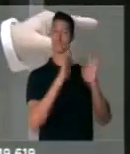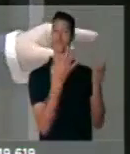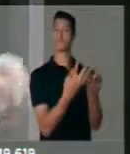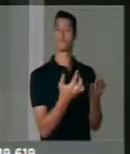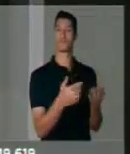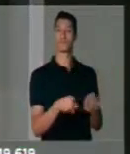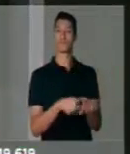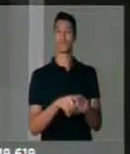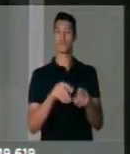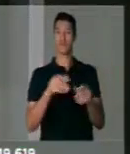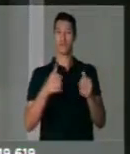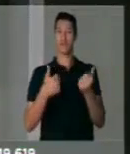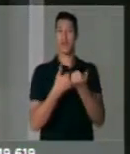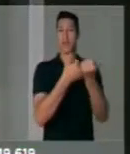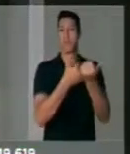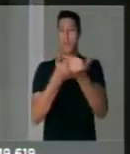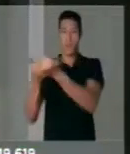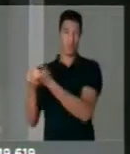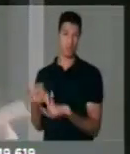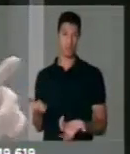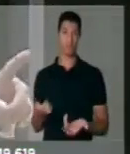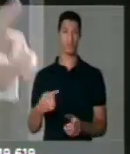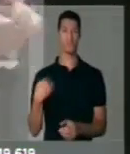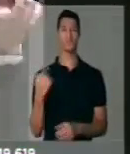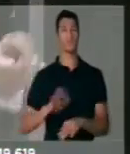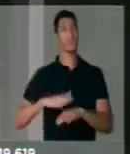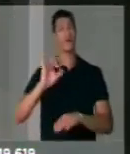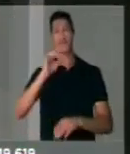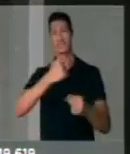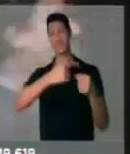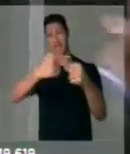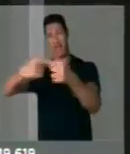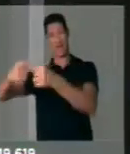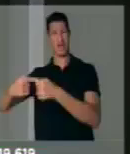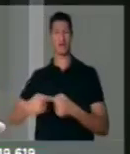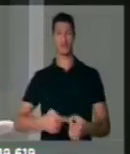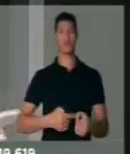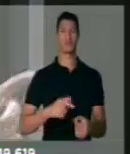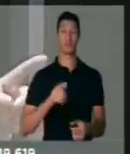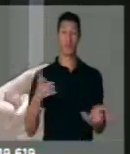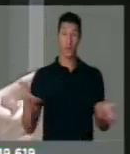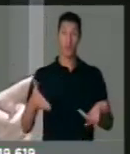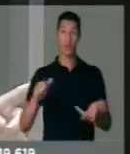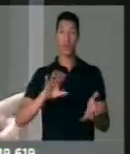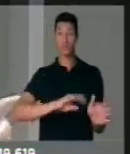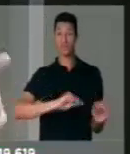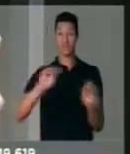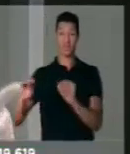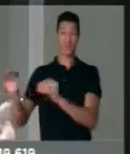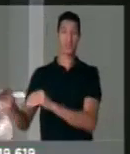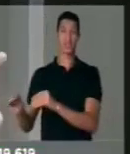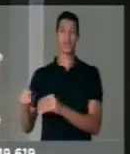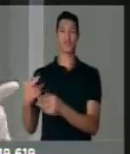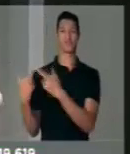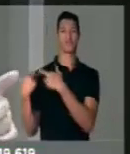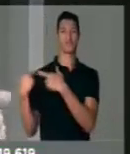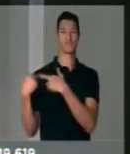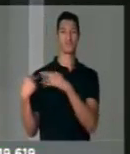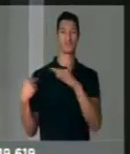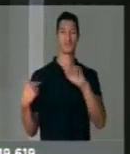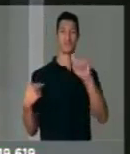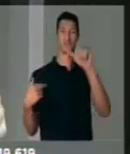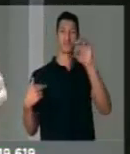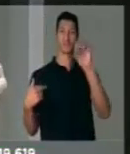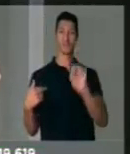e de alguns apadrinhados, mais do que muitas cidades, tenta hoje transferir a responsabilidade do